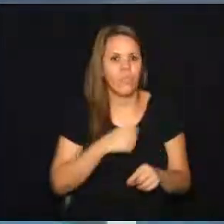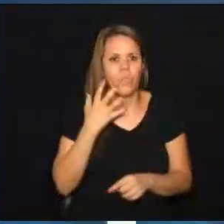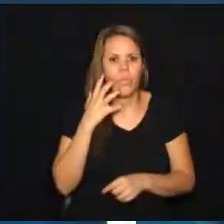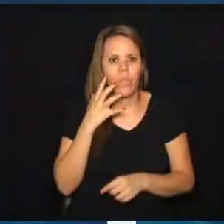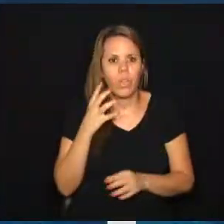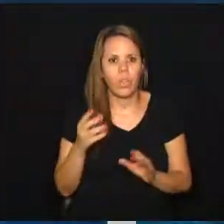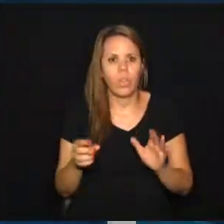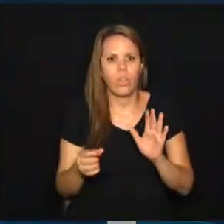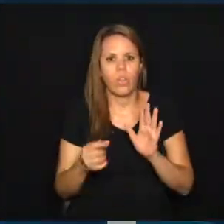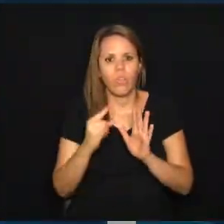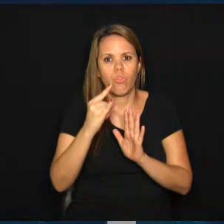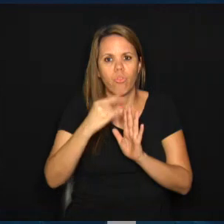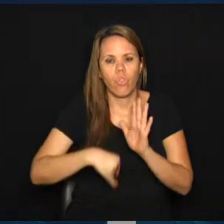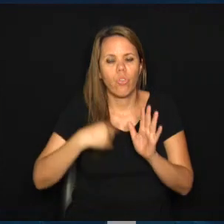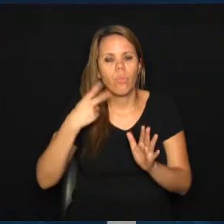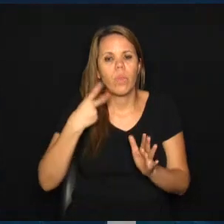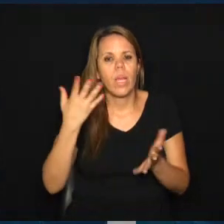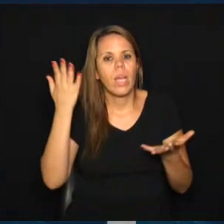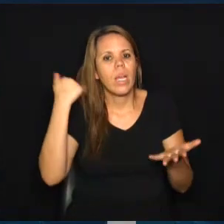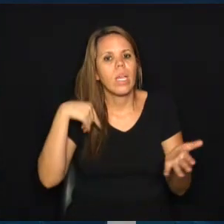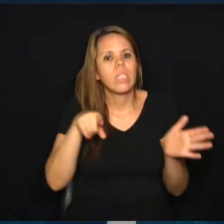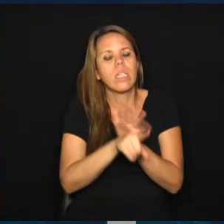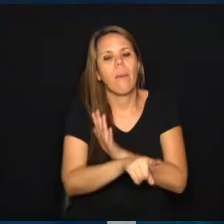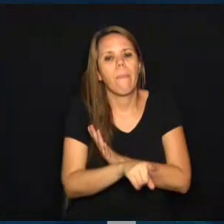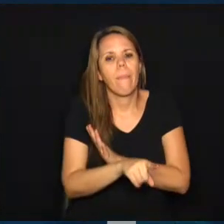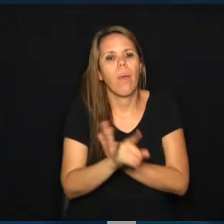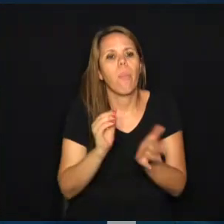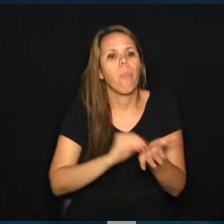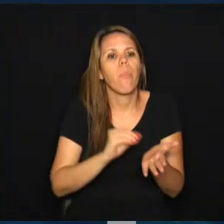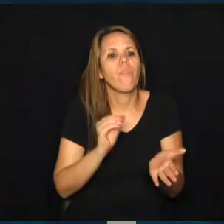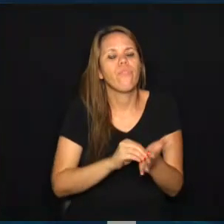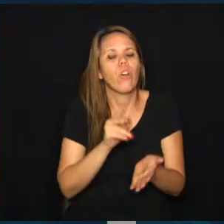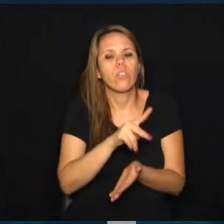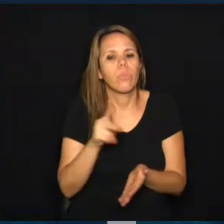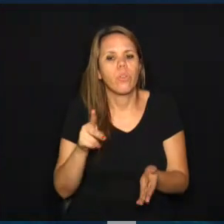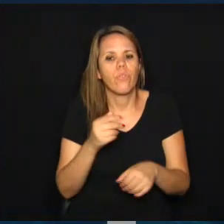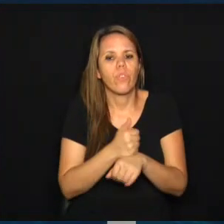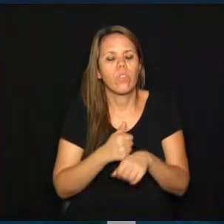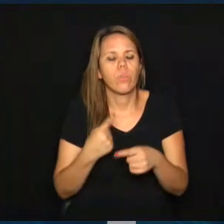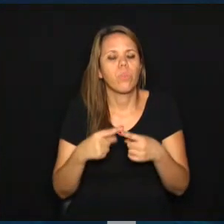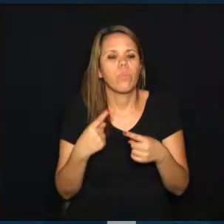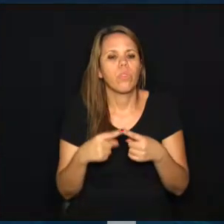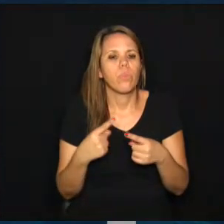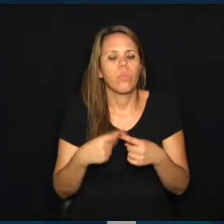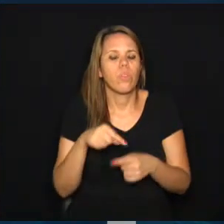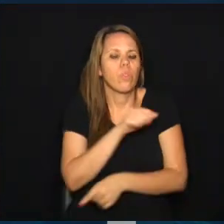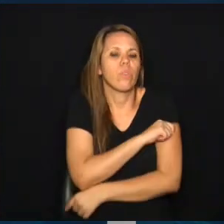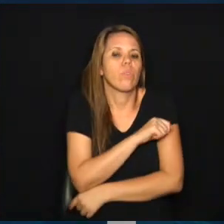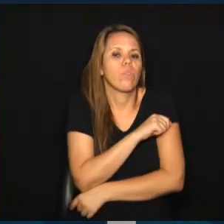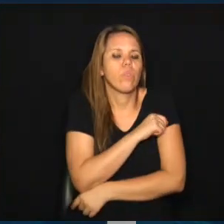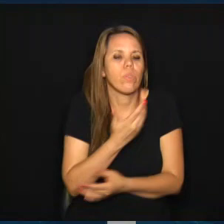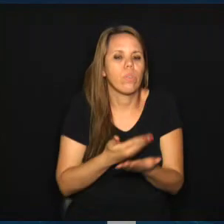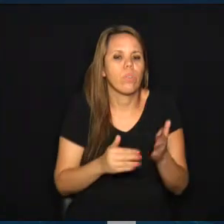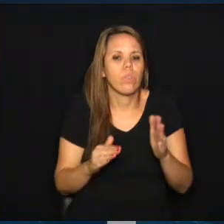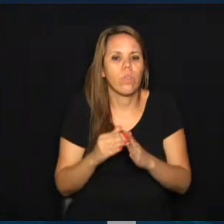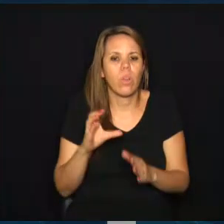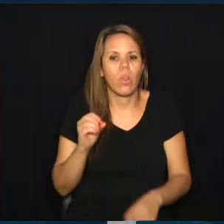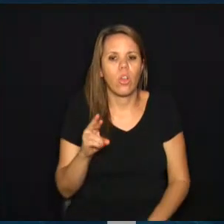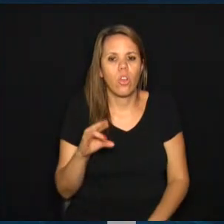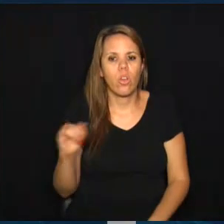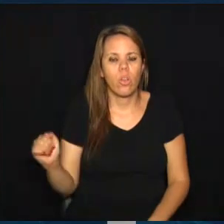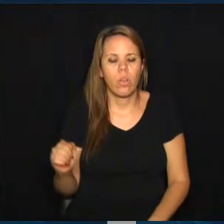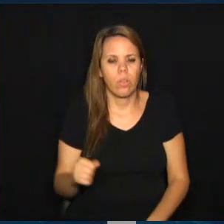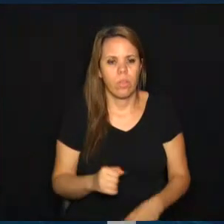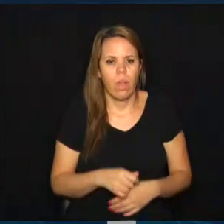No documento, o vereador quer saber se há falta de professor e por que os alunos da escola Correia de